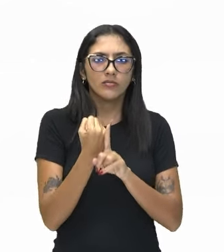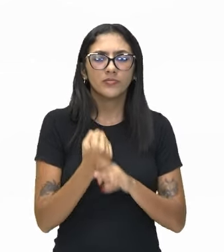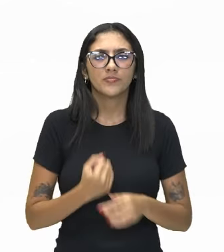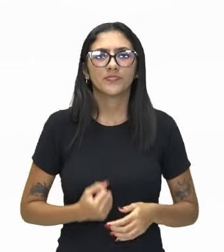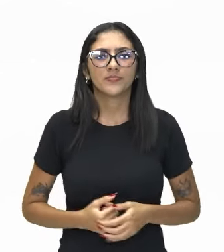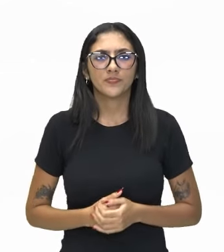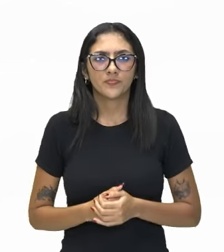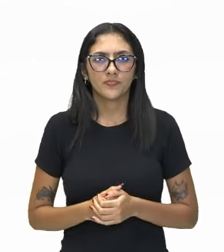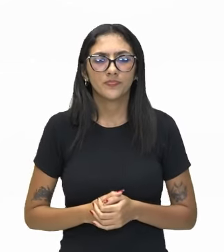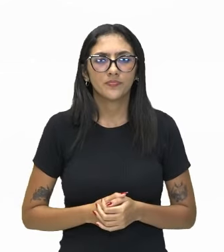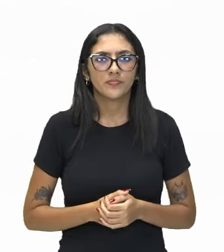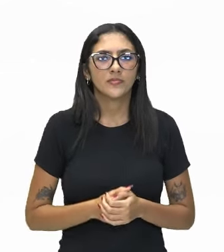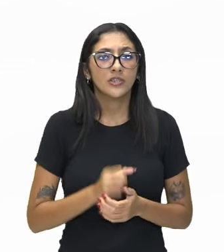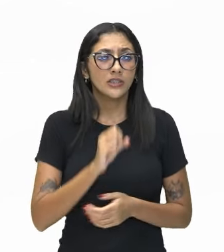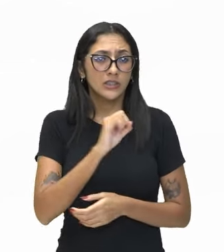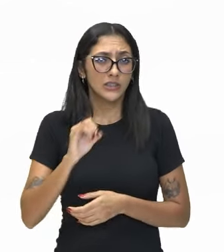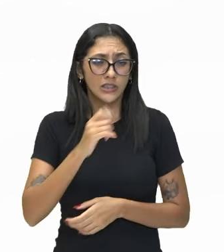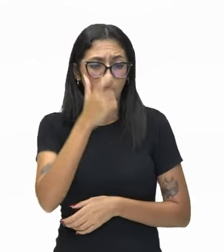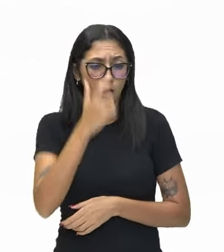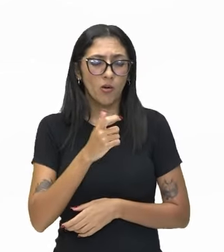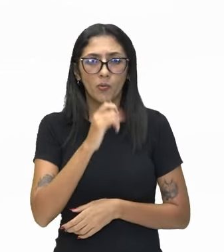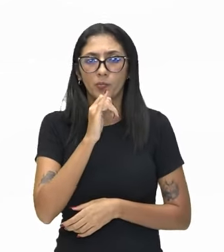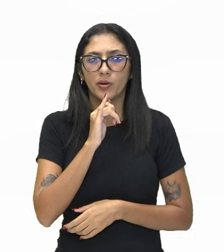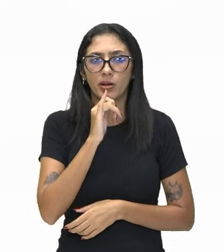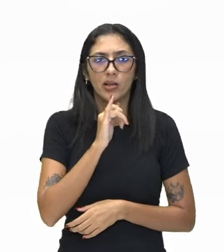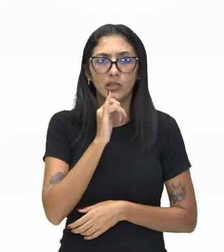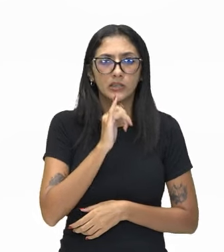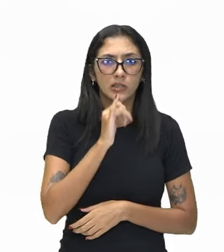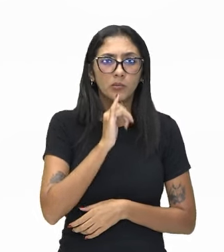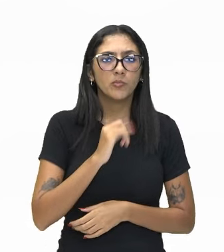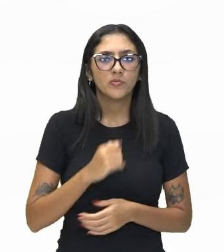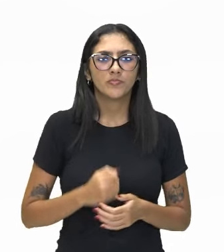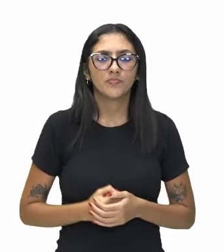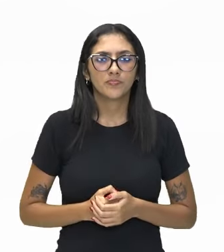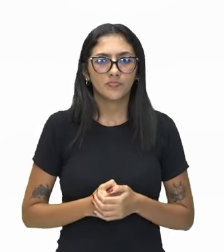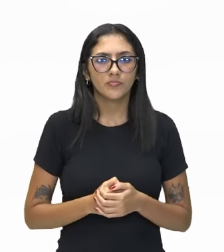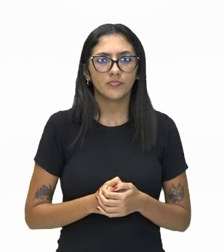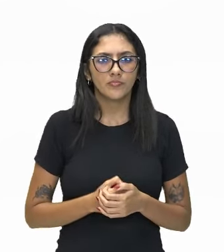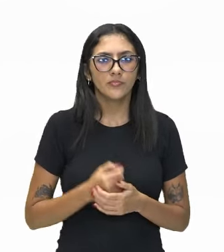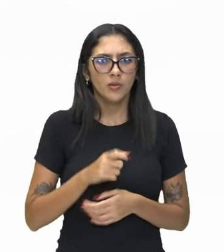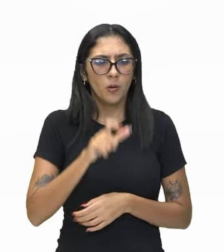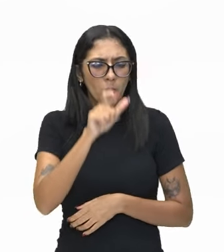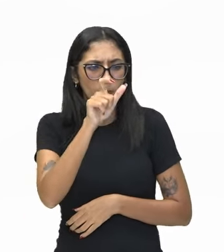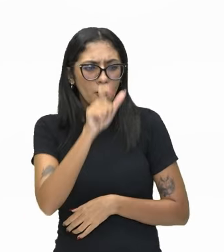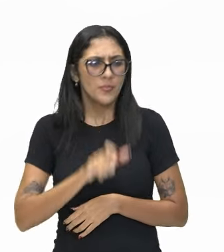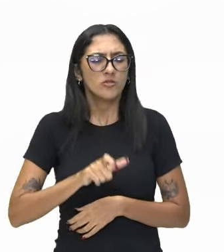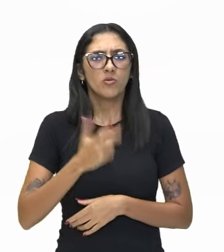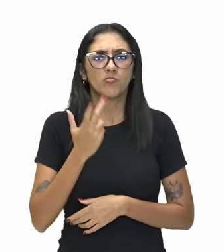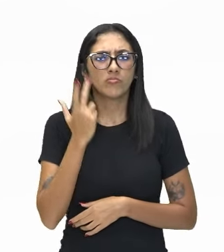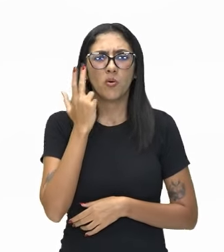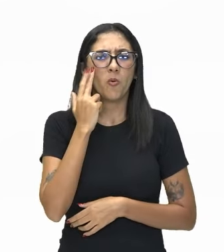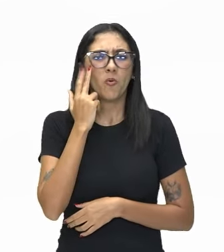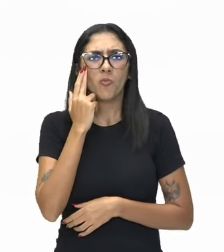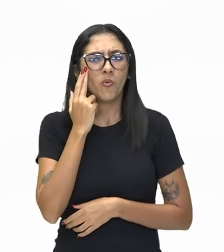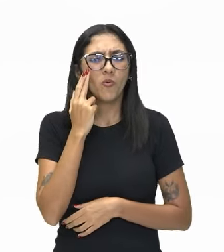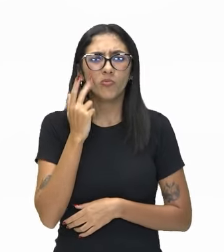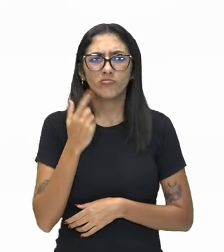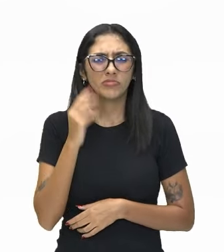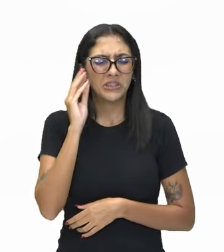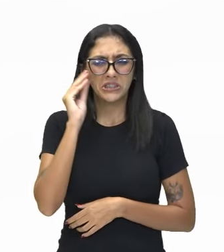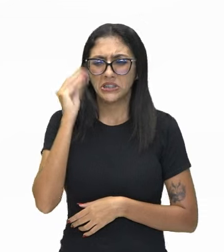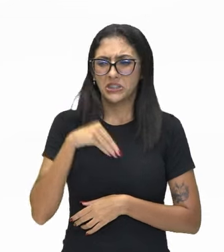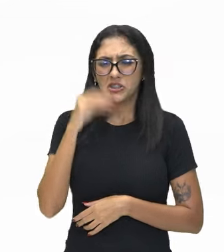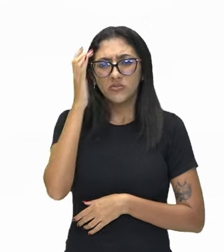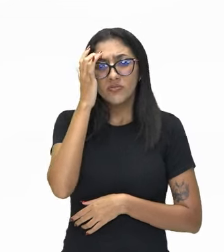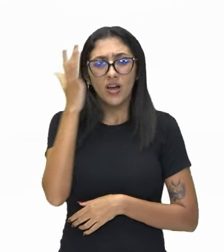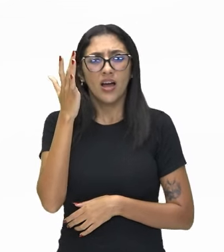se eu for um homem comum, está bem grande ali, vocês estão vendo? O homem comum, ele vai ser derrotado. Por quê?